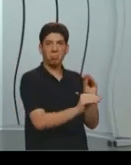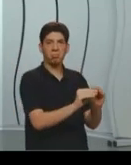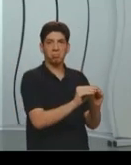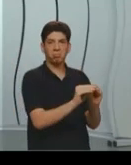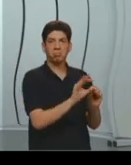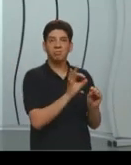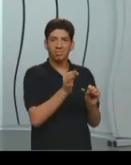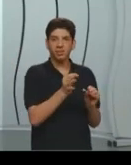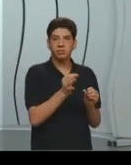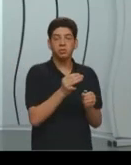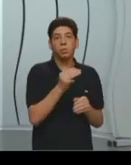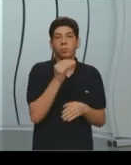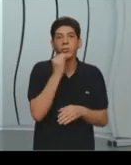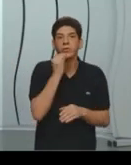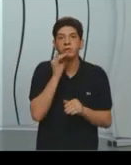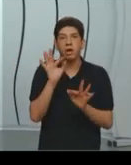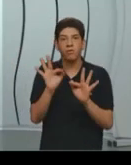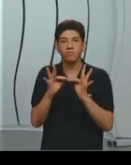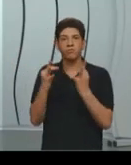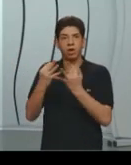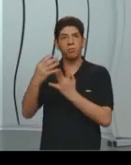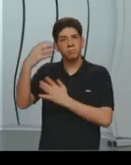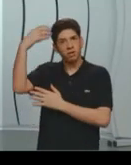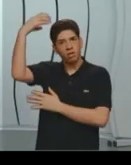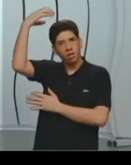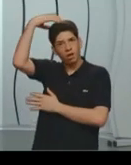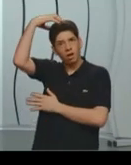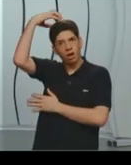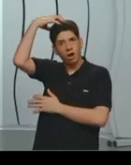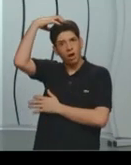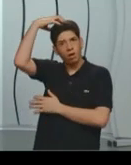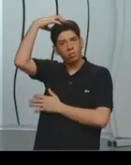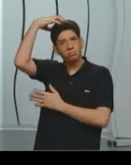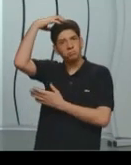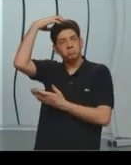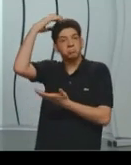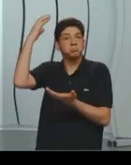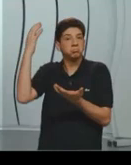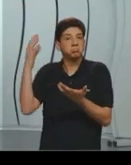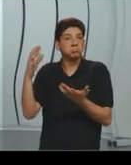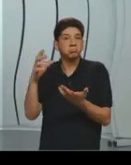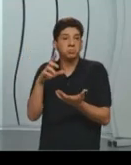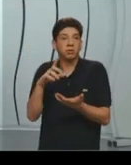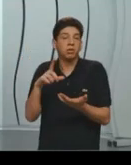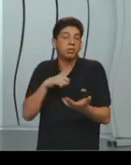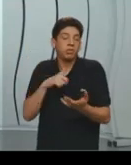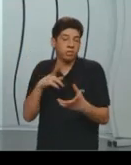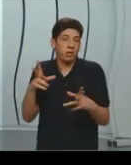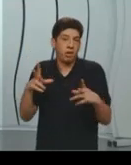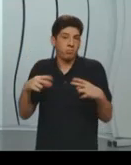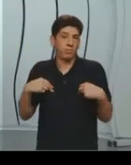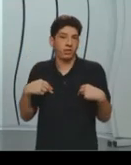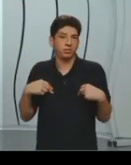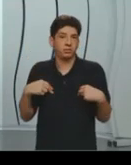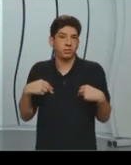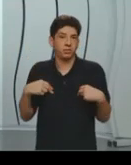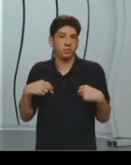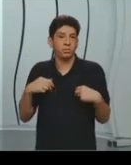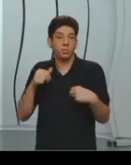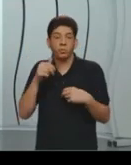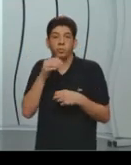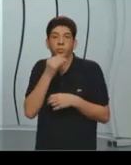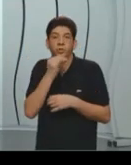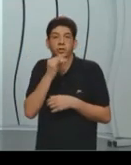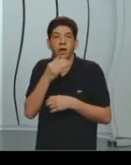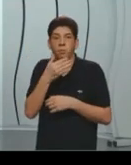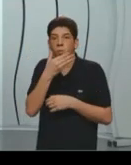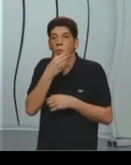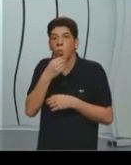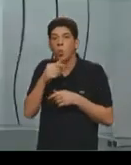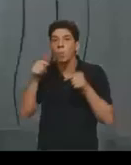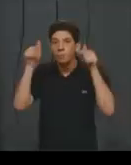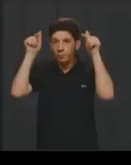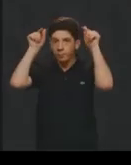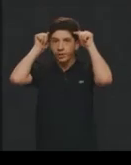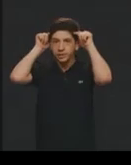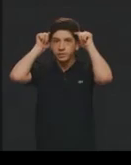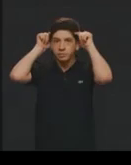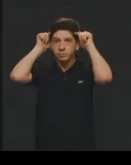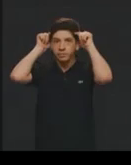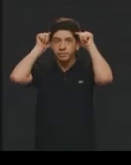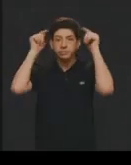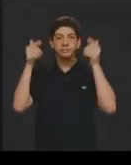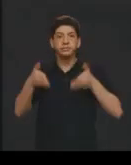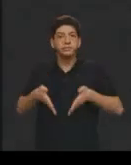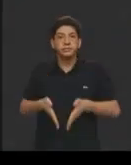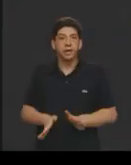real, e eu não estou questionando a família real aqui, mas o mérito do príncipe Charles foi ter nascido o príncipe. Ele não precisou de fazer nada,